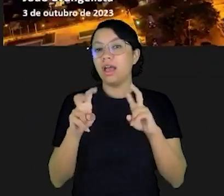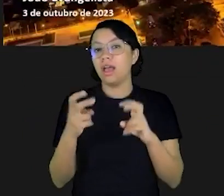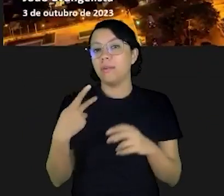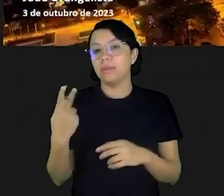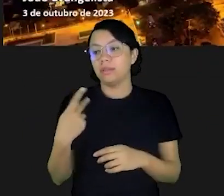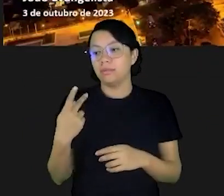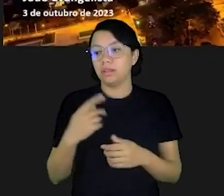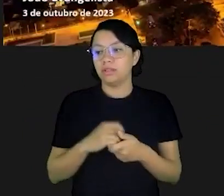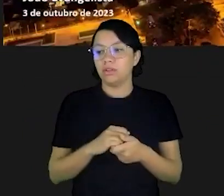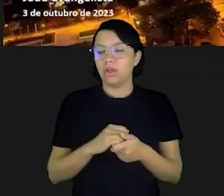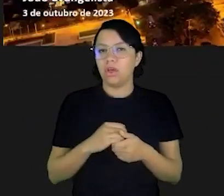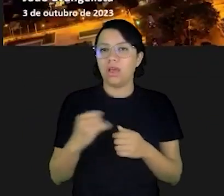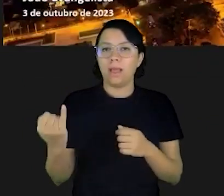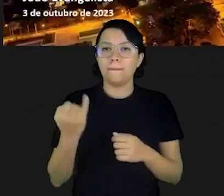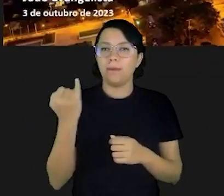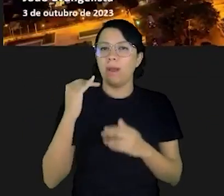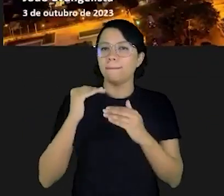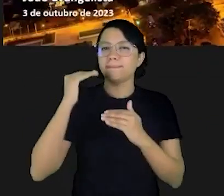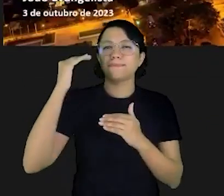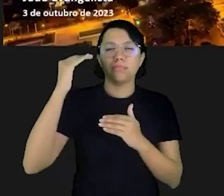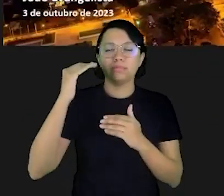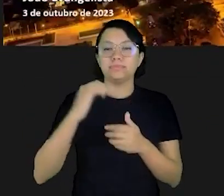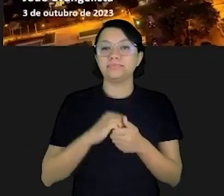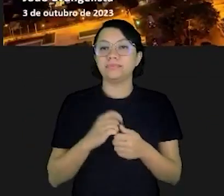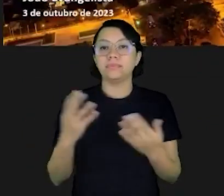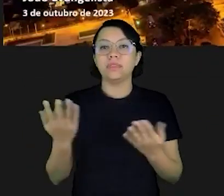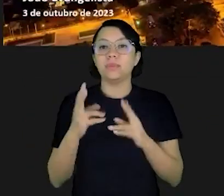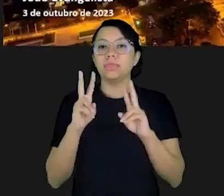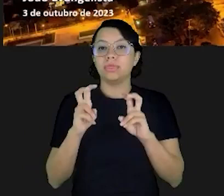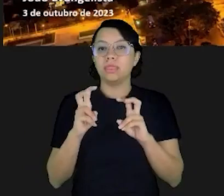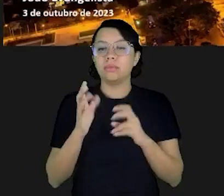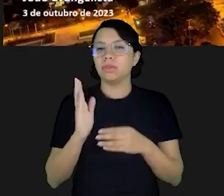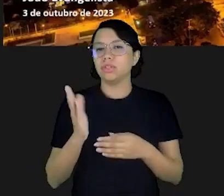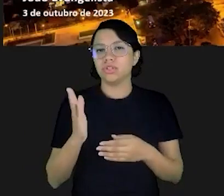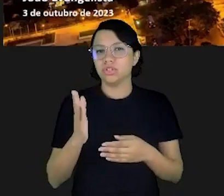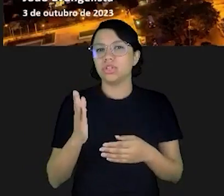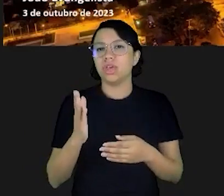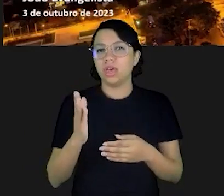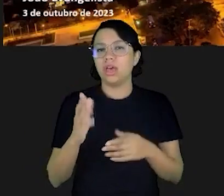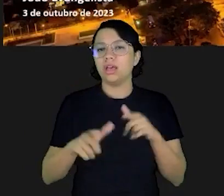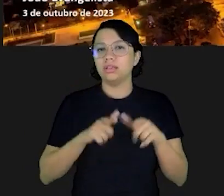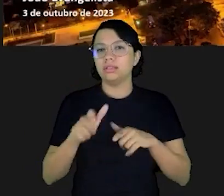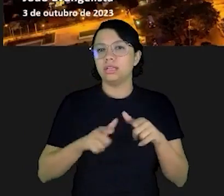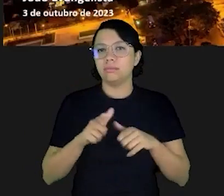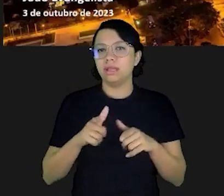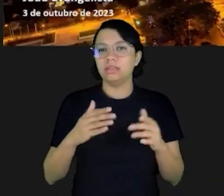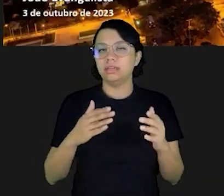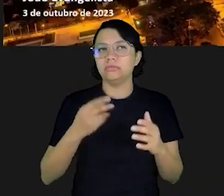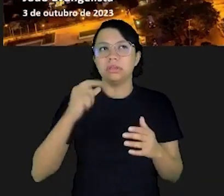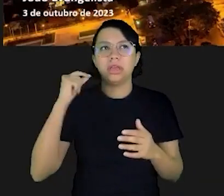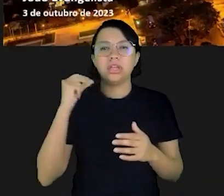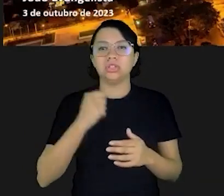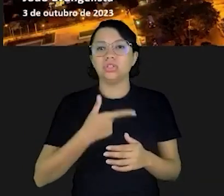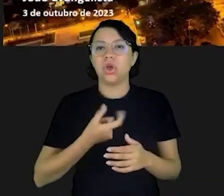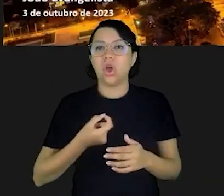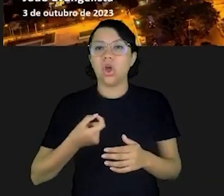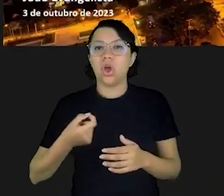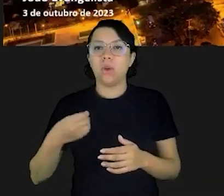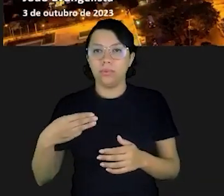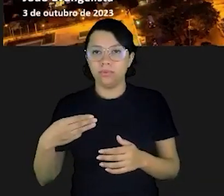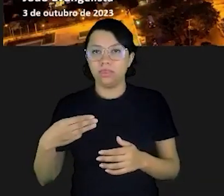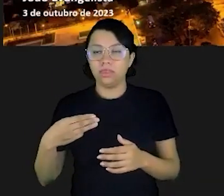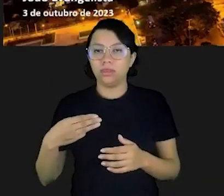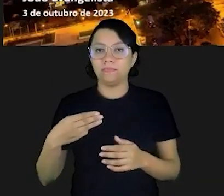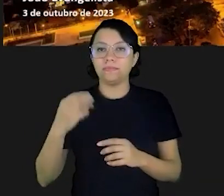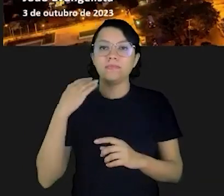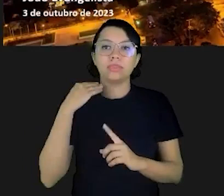tema que, para nós, é da mais alta importância e é um tema que já ocupa a nossa agenda de trabalho desde 2003. Em 2003, o